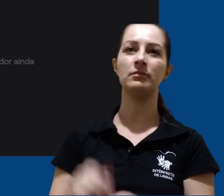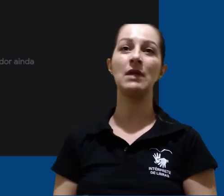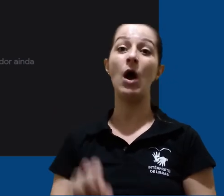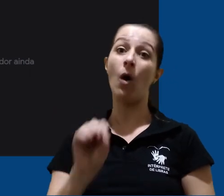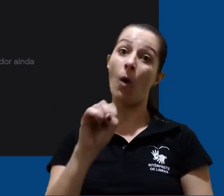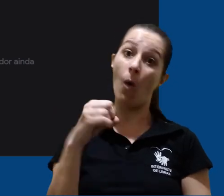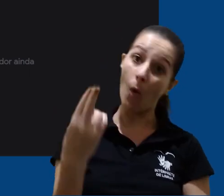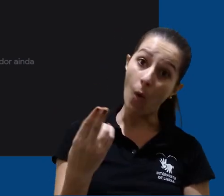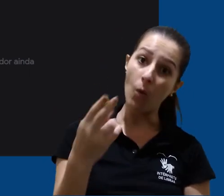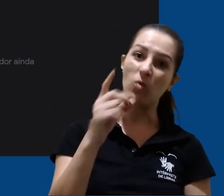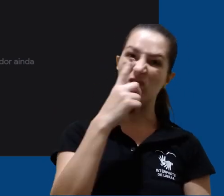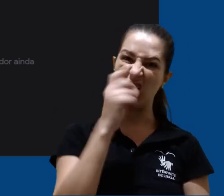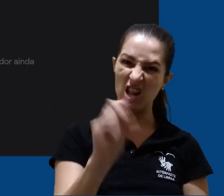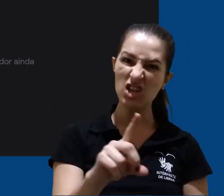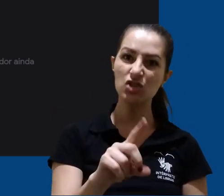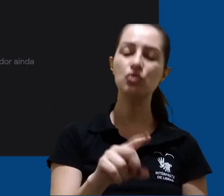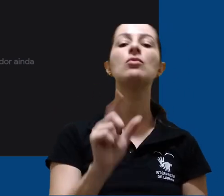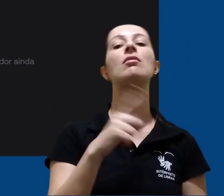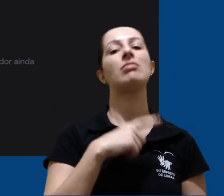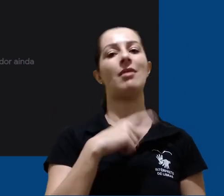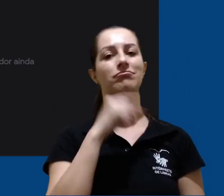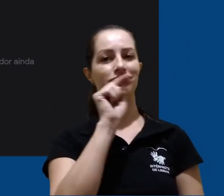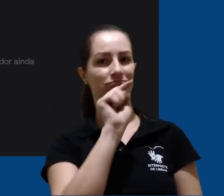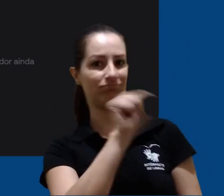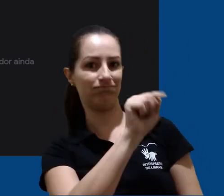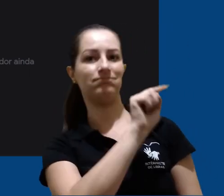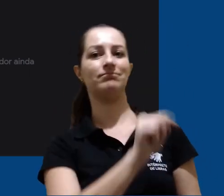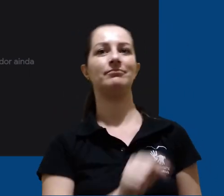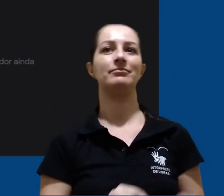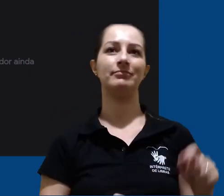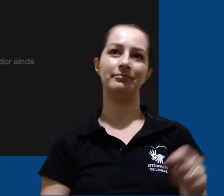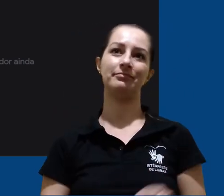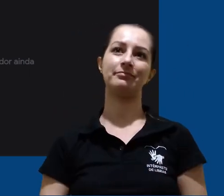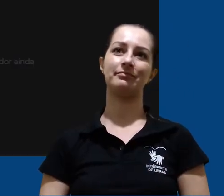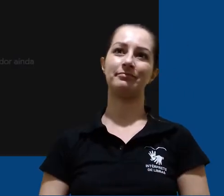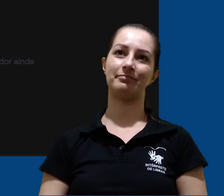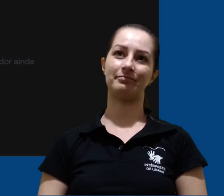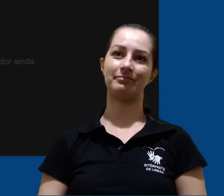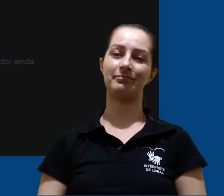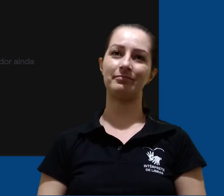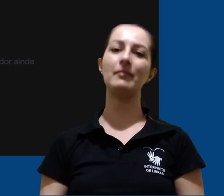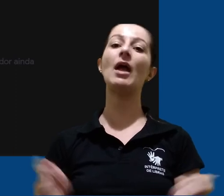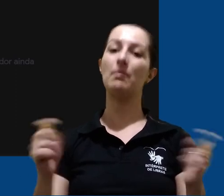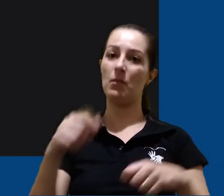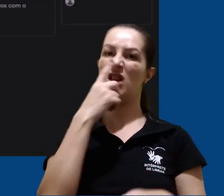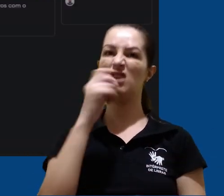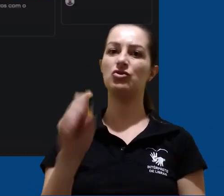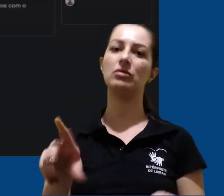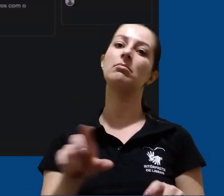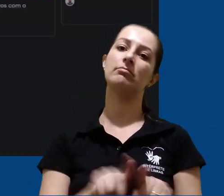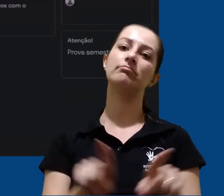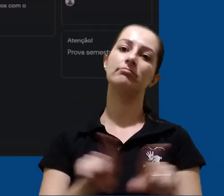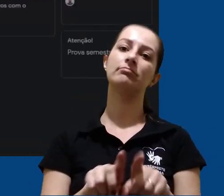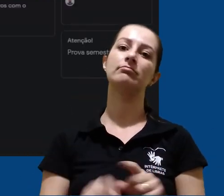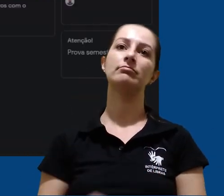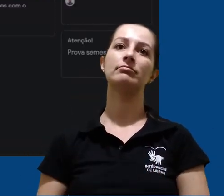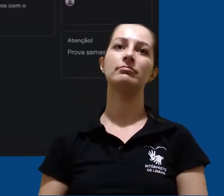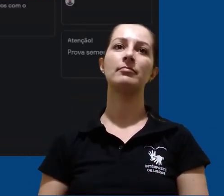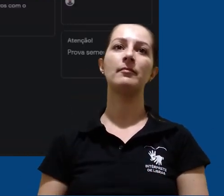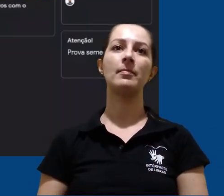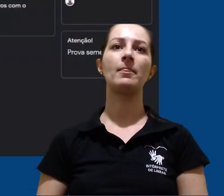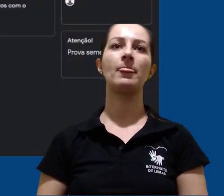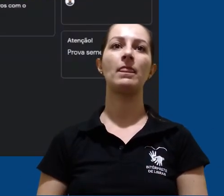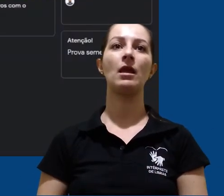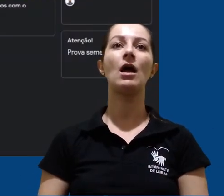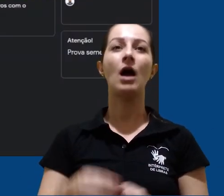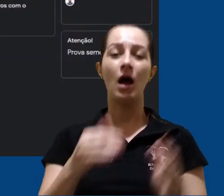E caso queira excluir o marcador, clique na lixeira que aparece do lado esquerdo quando posiciona o mouse sobre o marcador que deseja excluir.